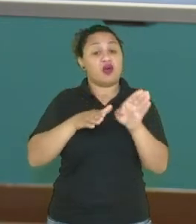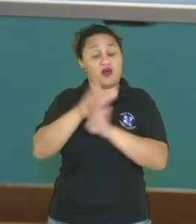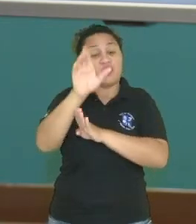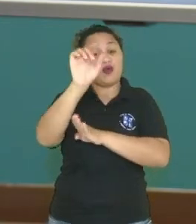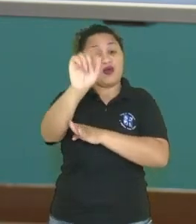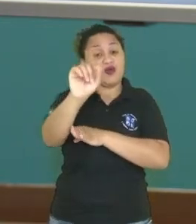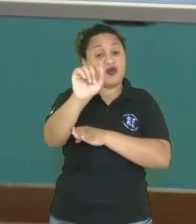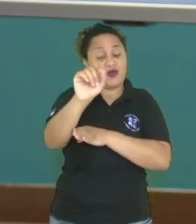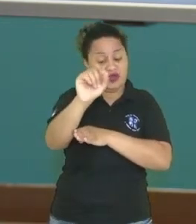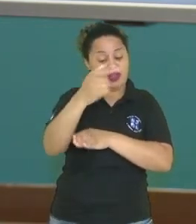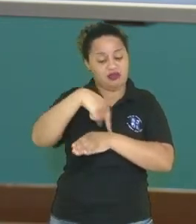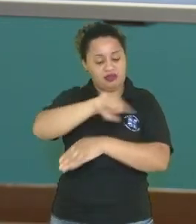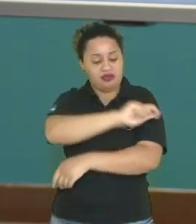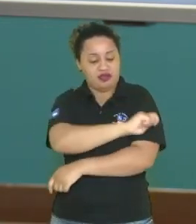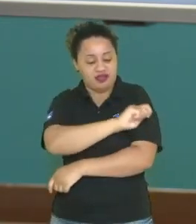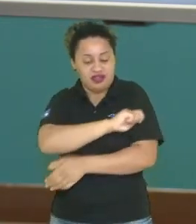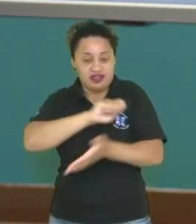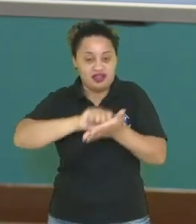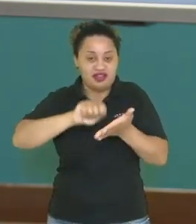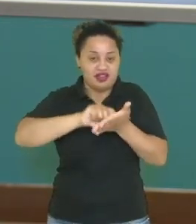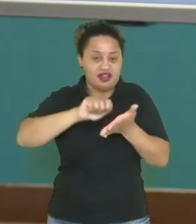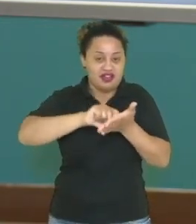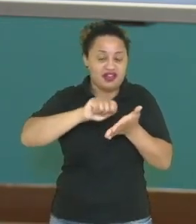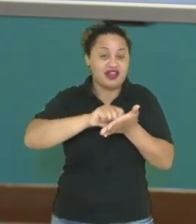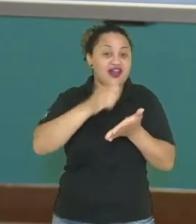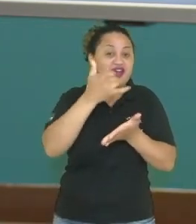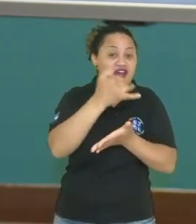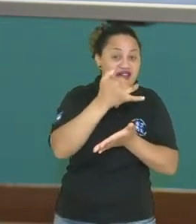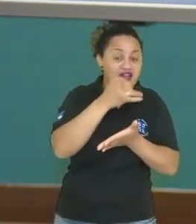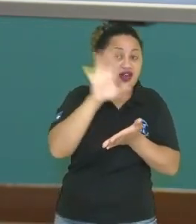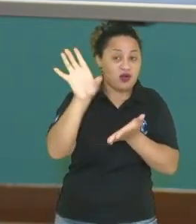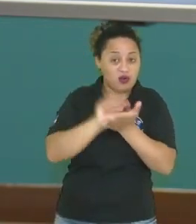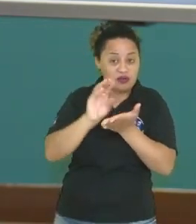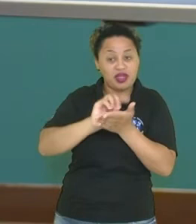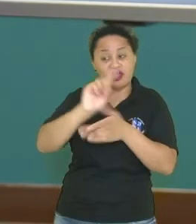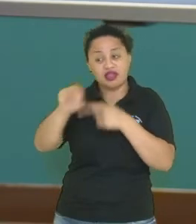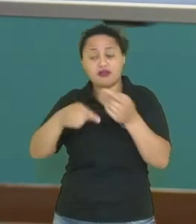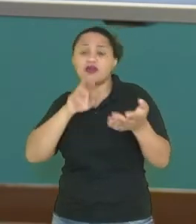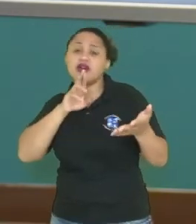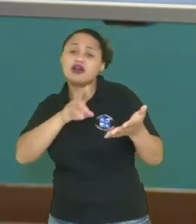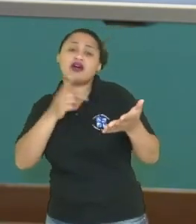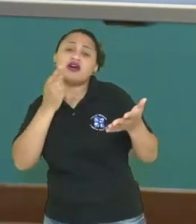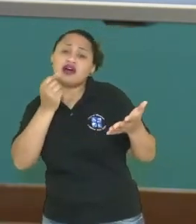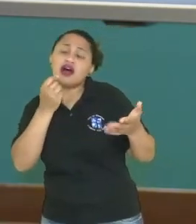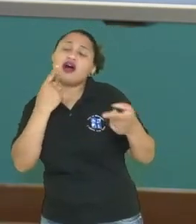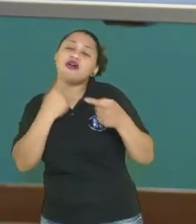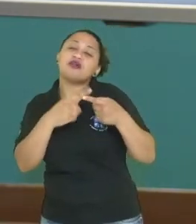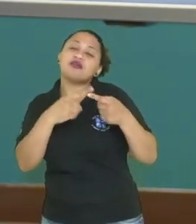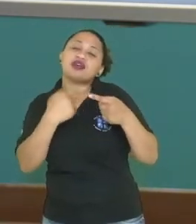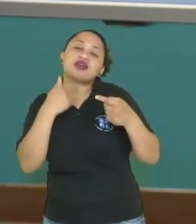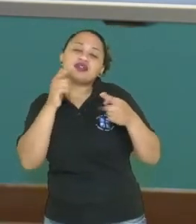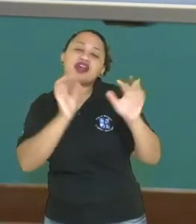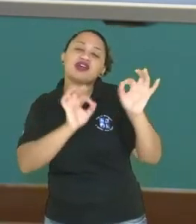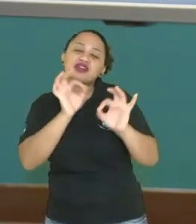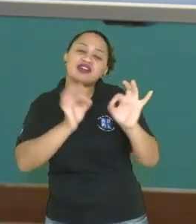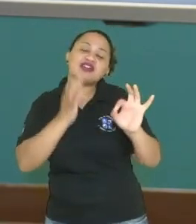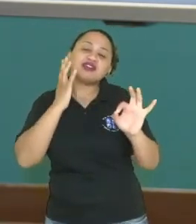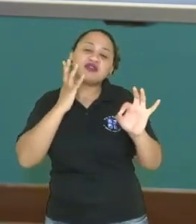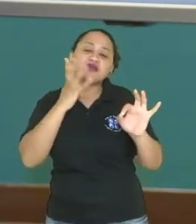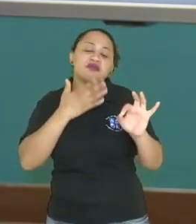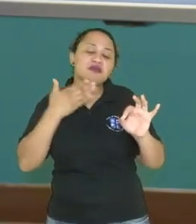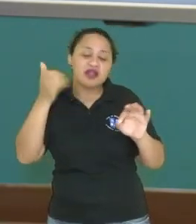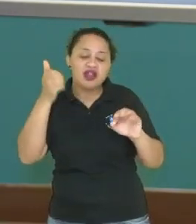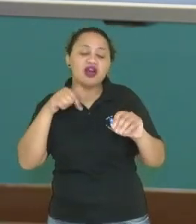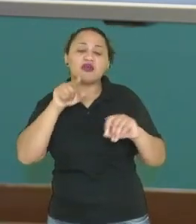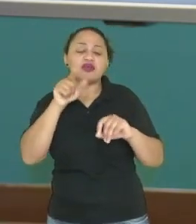sugiro para os meus alunos, anota de caneta a atividade e depois você responda lápis, porque daí dá uma organização melhor até para você